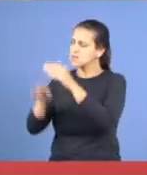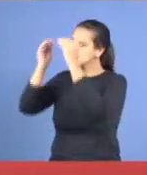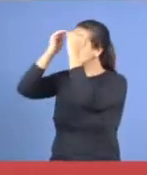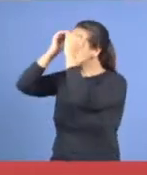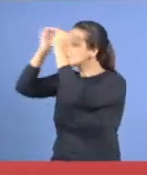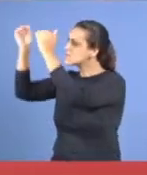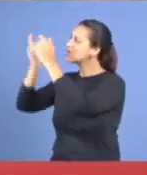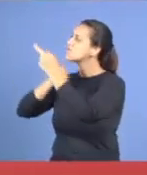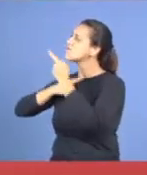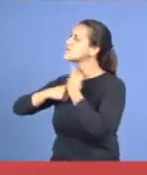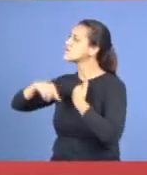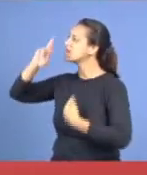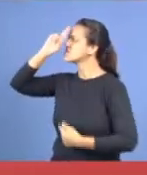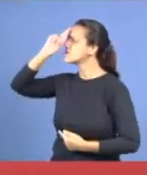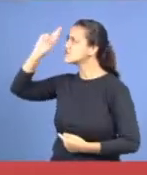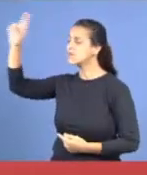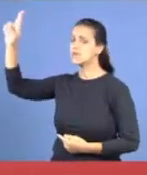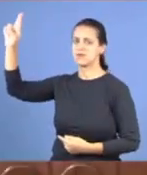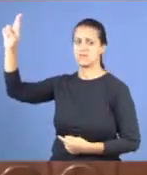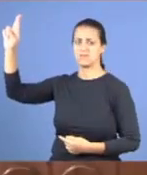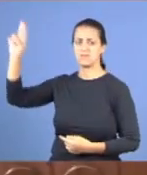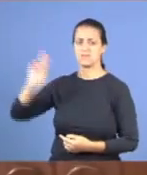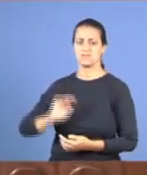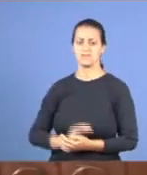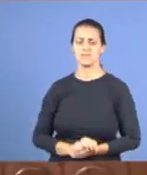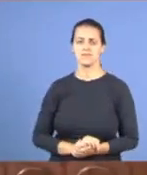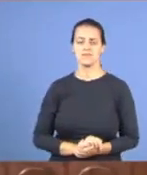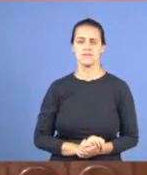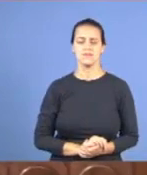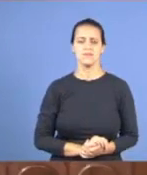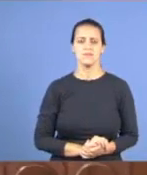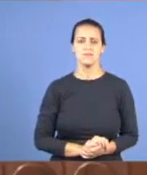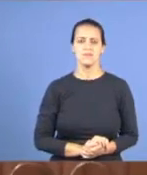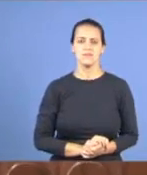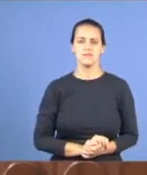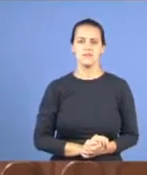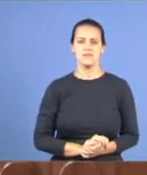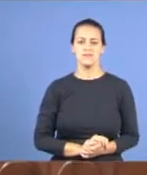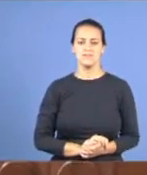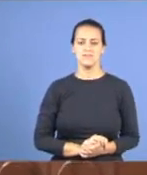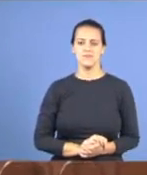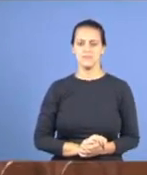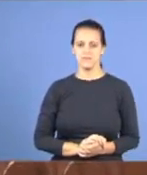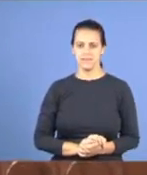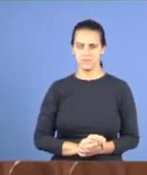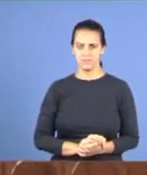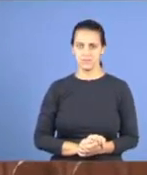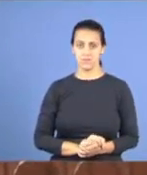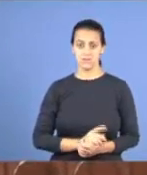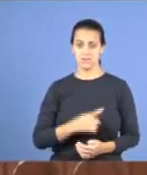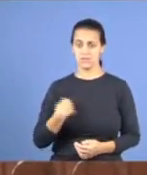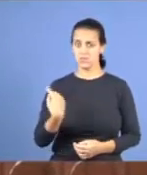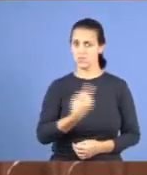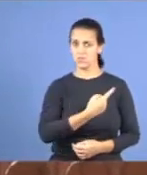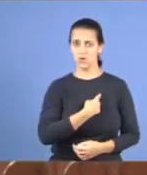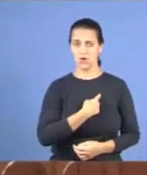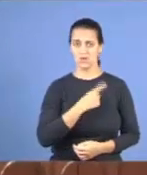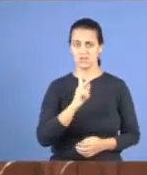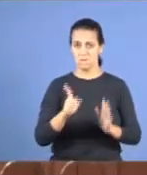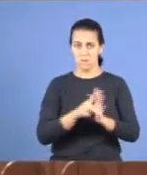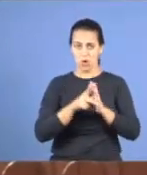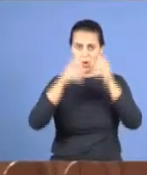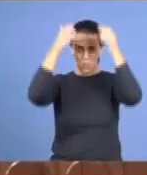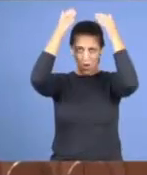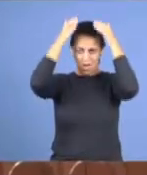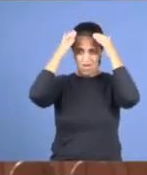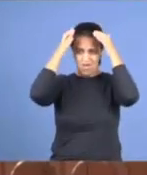a vontade do Senhor, meus irmãos, nós não temos sangue, de nobres, nós não somos, não é,